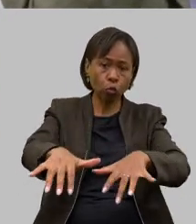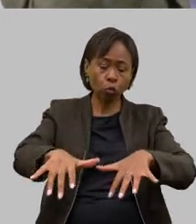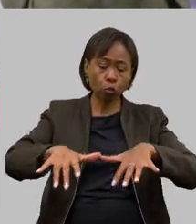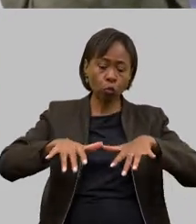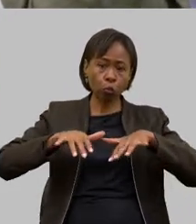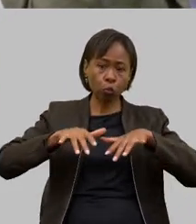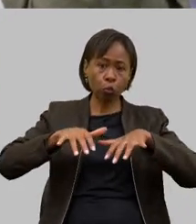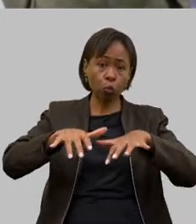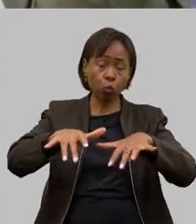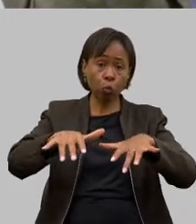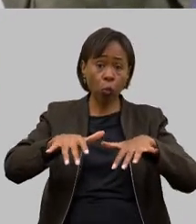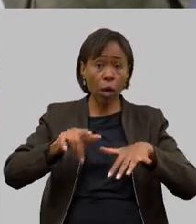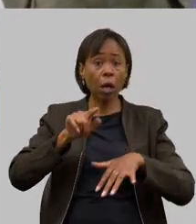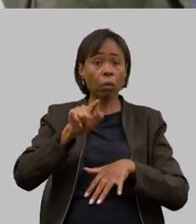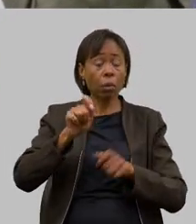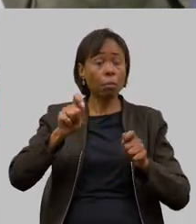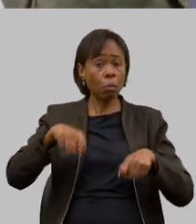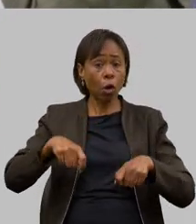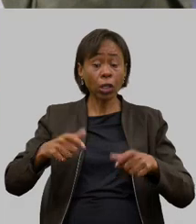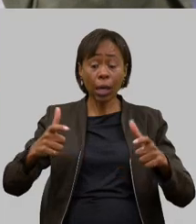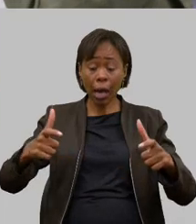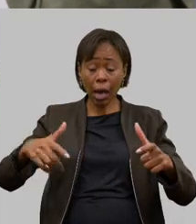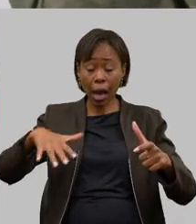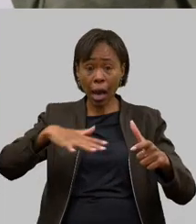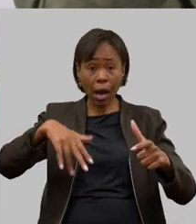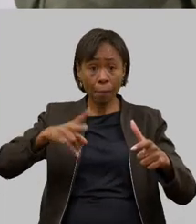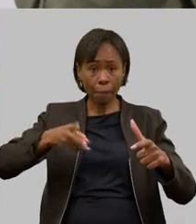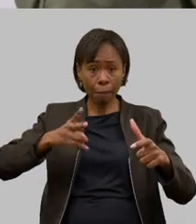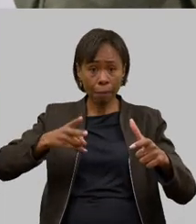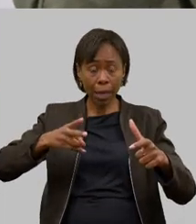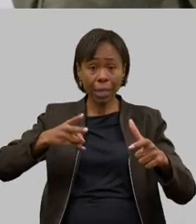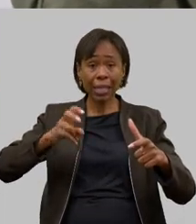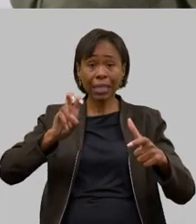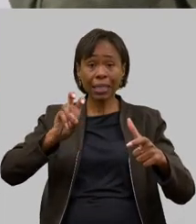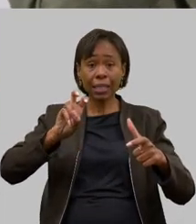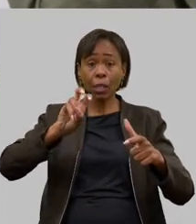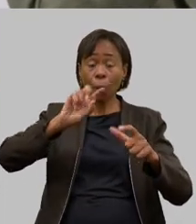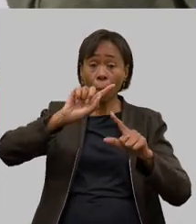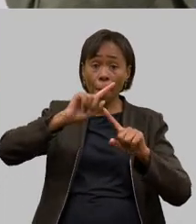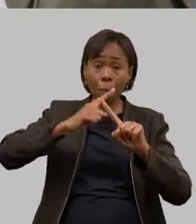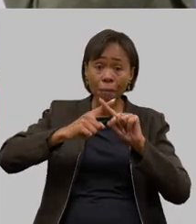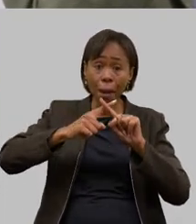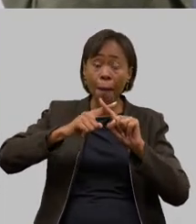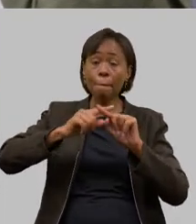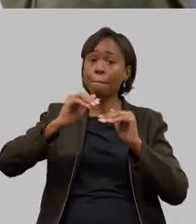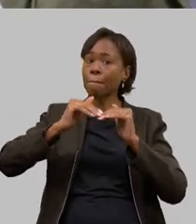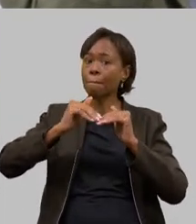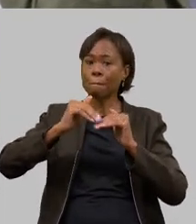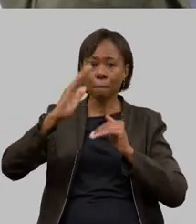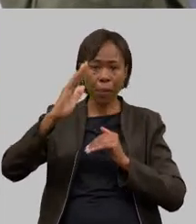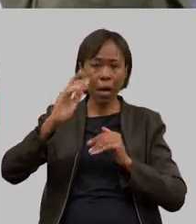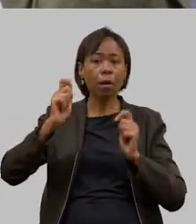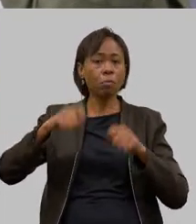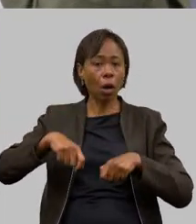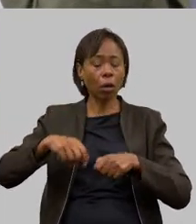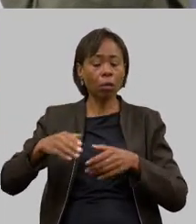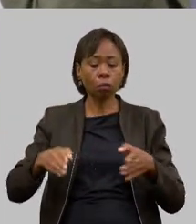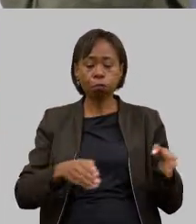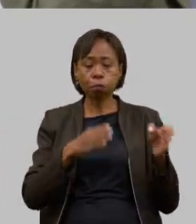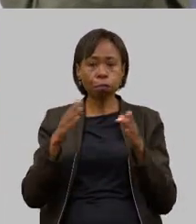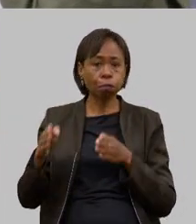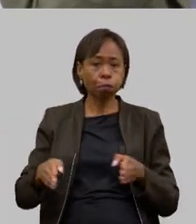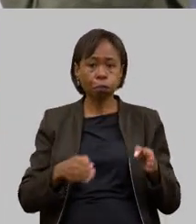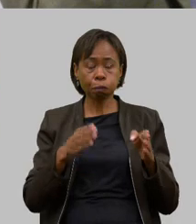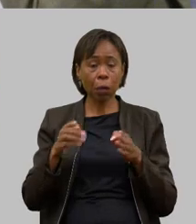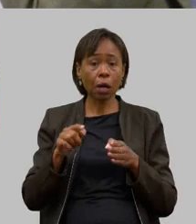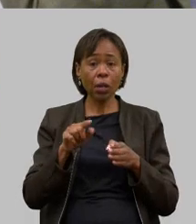condições que numa mesma área produzir até cinco vezes mais então assim você irrigando de forma